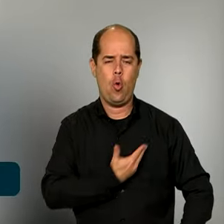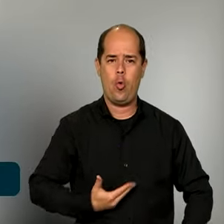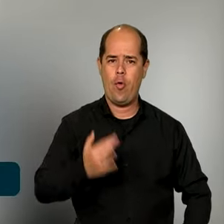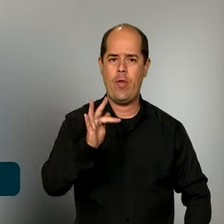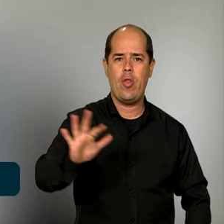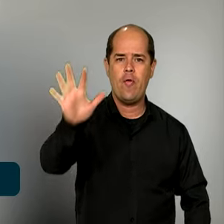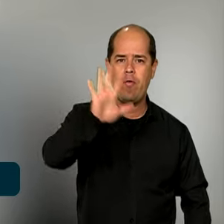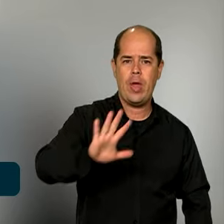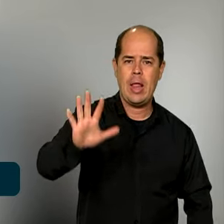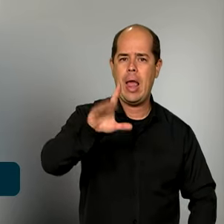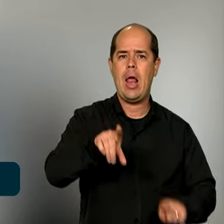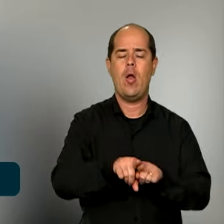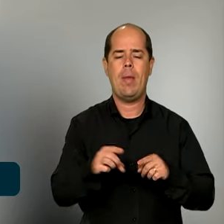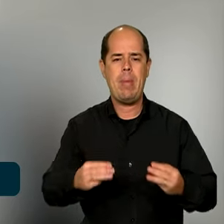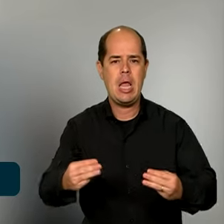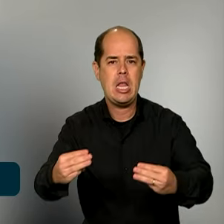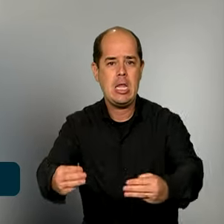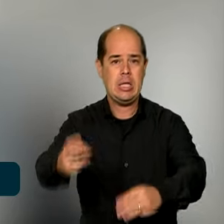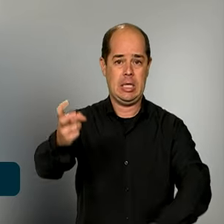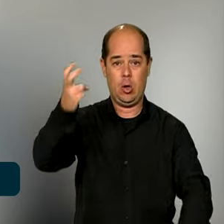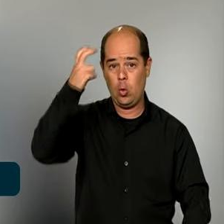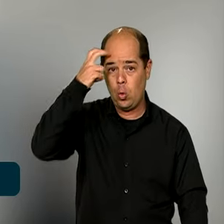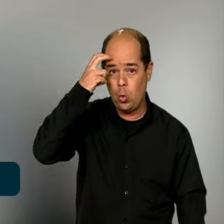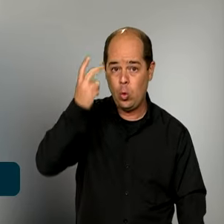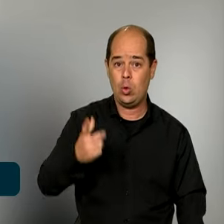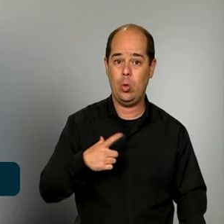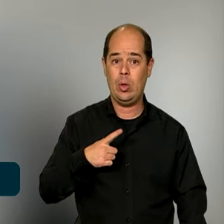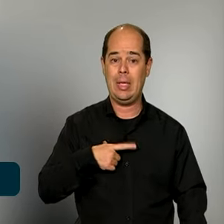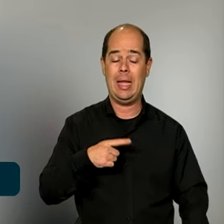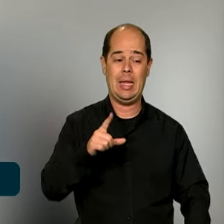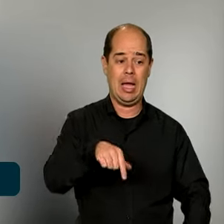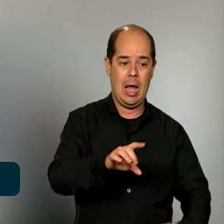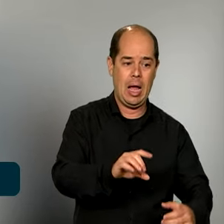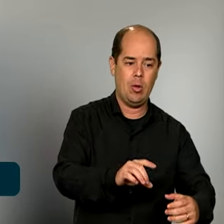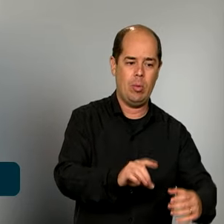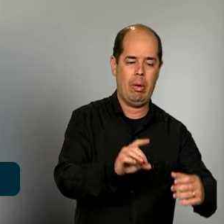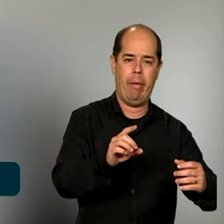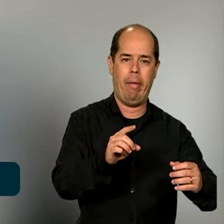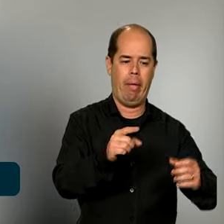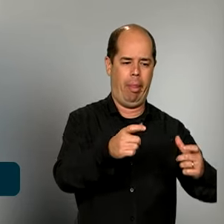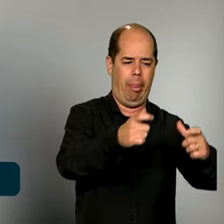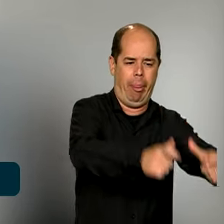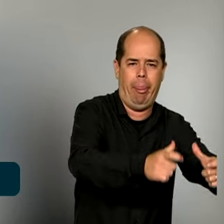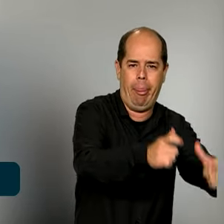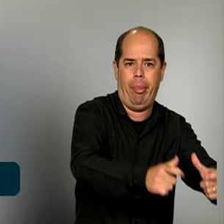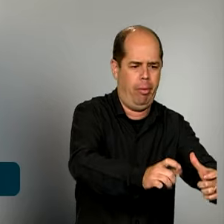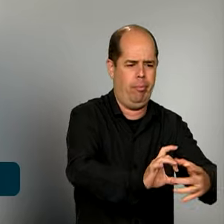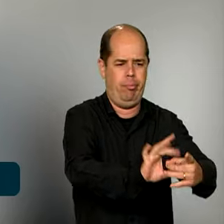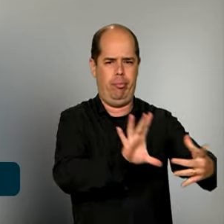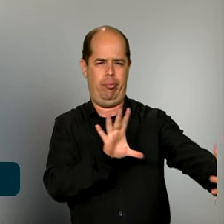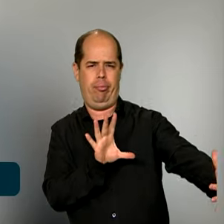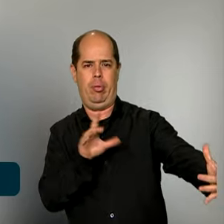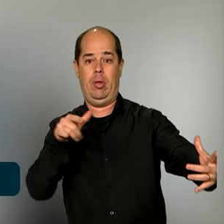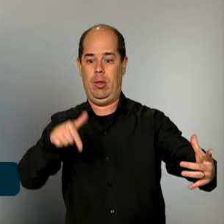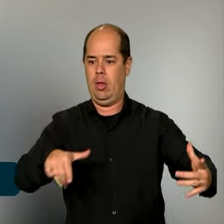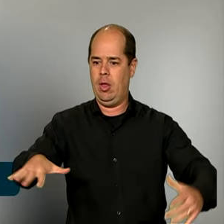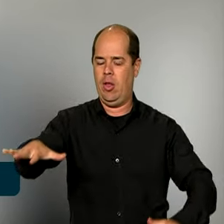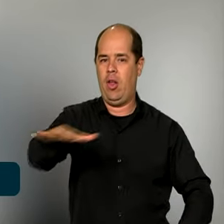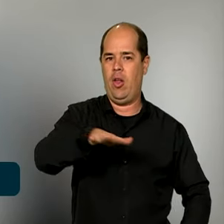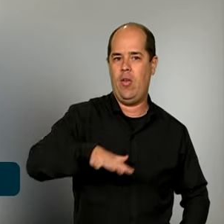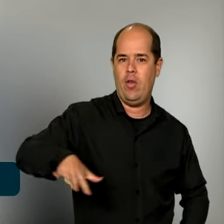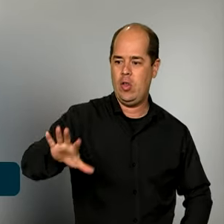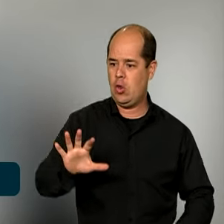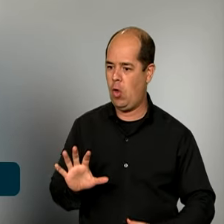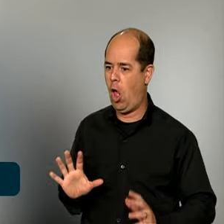o nosso Ministério da Cultura tem dado para descentralização e para essa presença em todo o Brasil dessas ações de